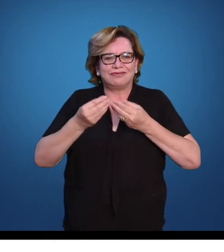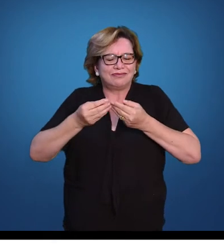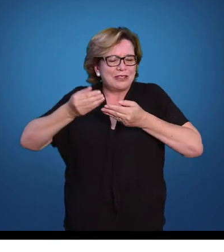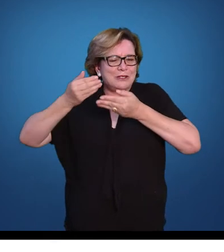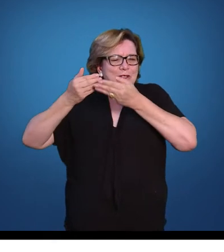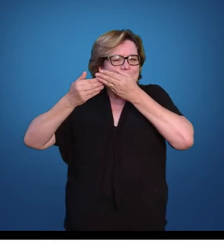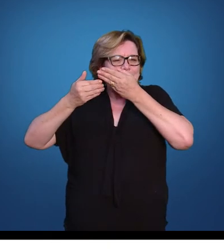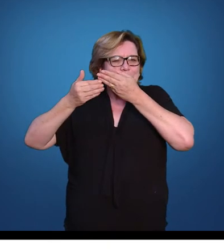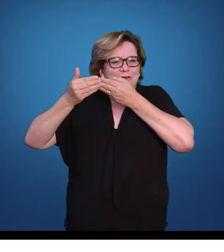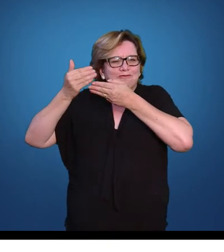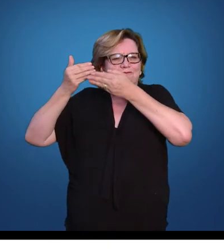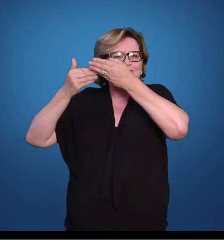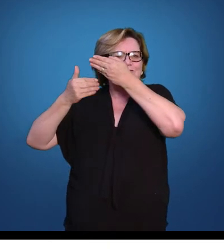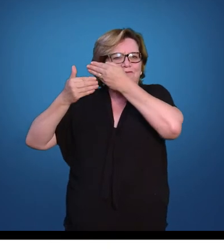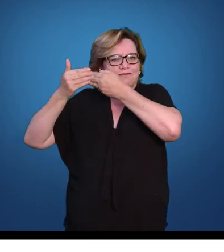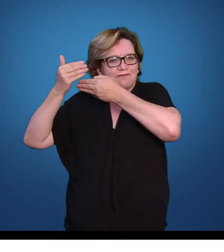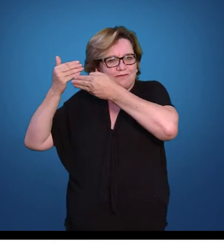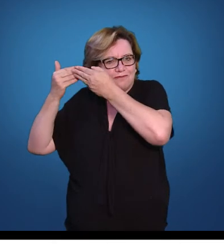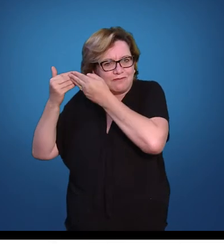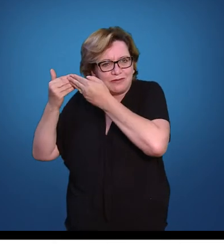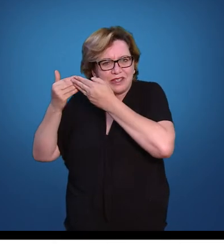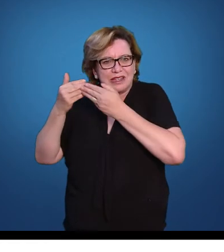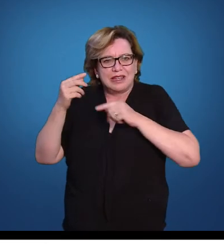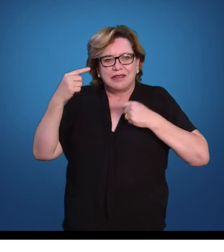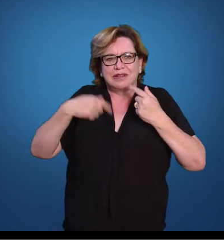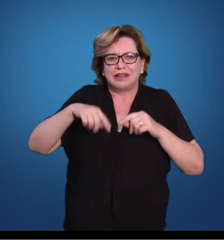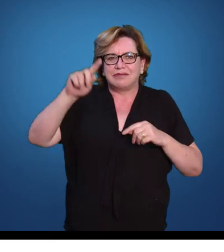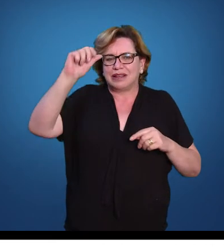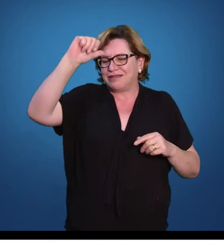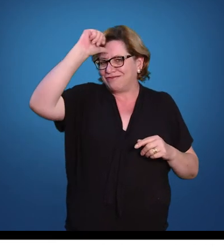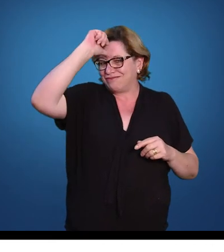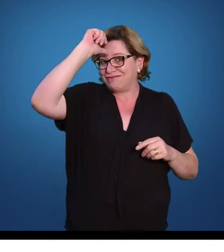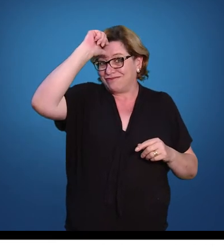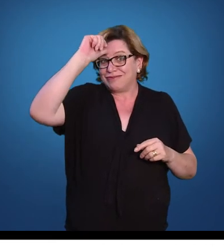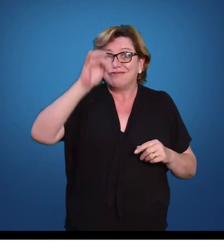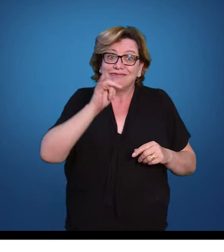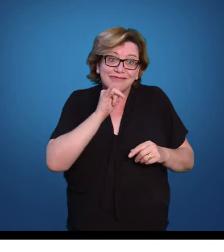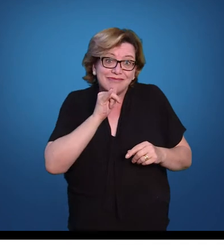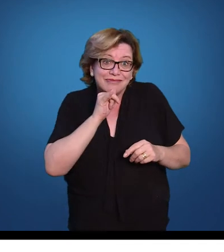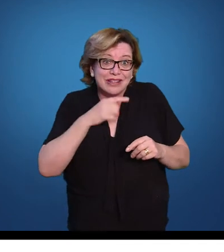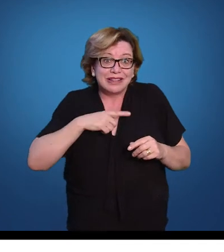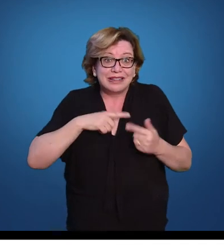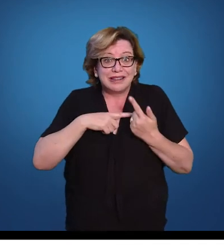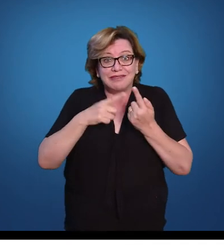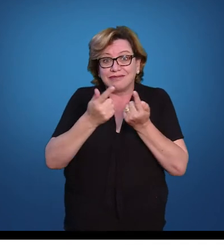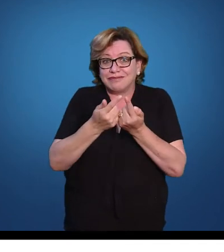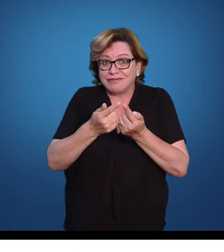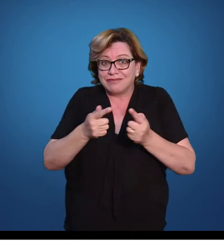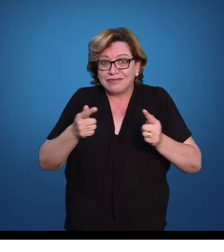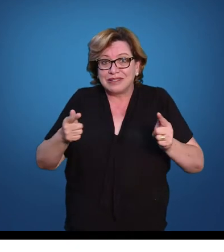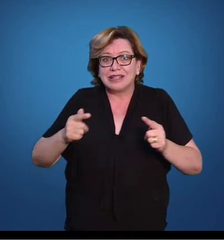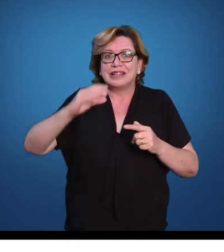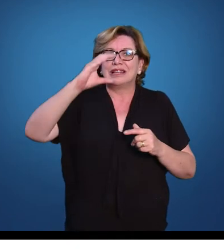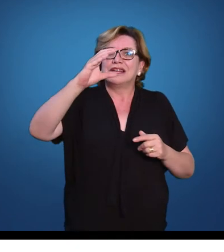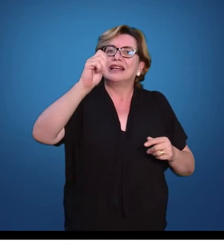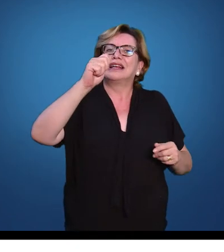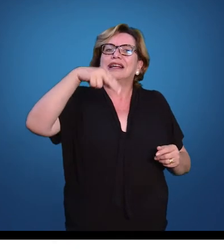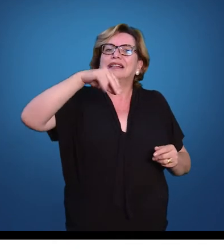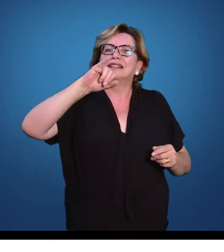antigo. Voltemos lá para a Índia, por exemplo, e nós vamos encontrar a gramática do Panini,